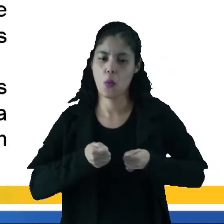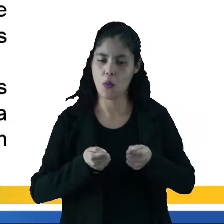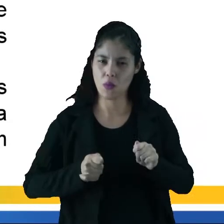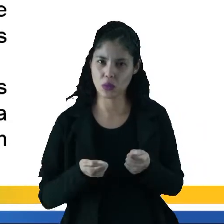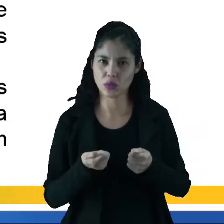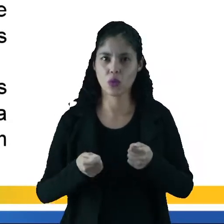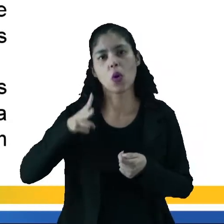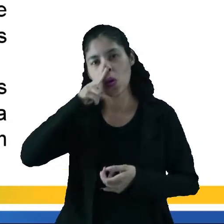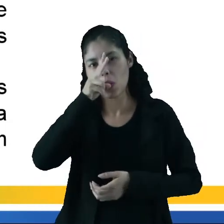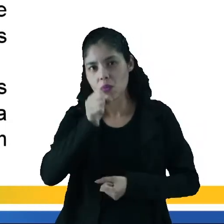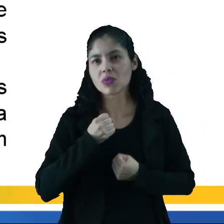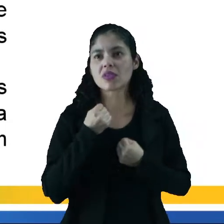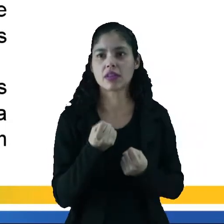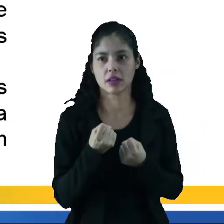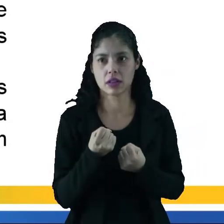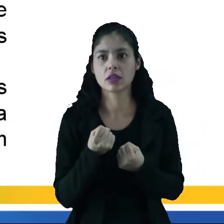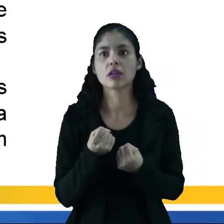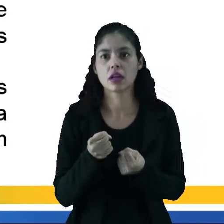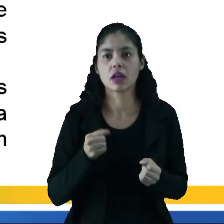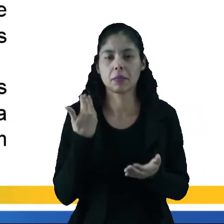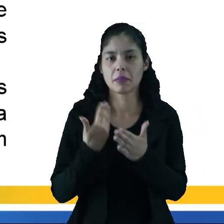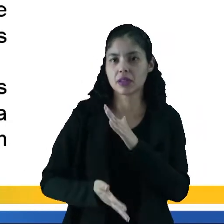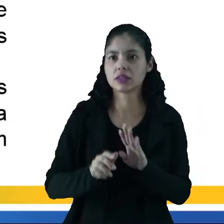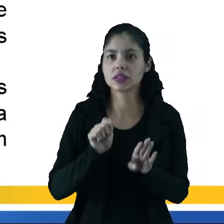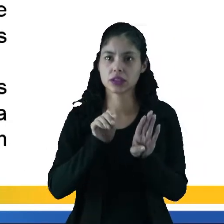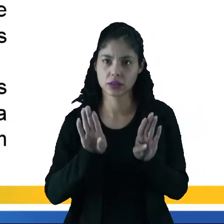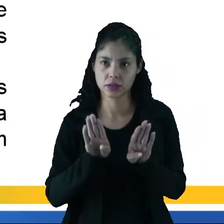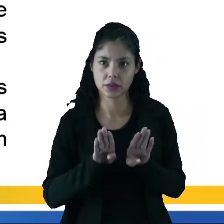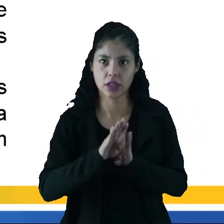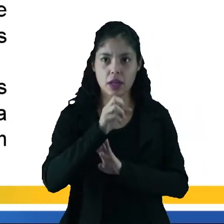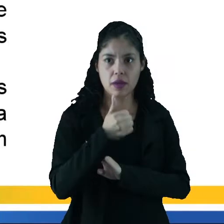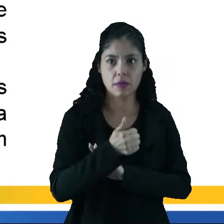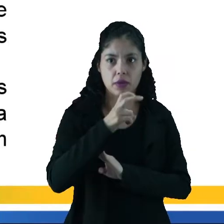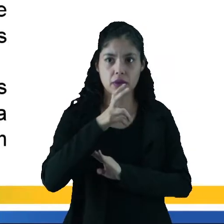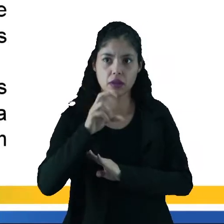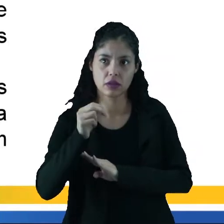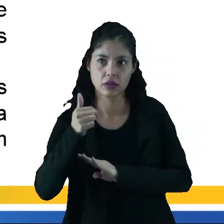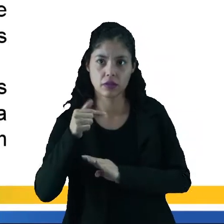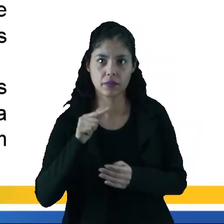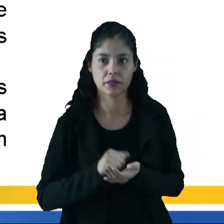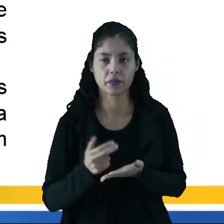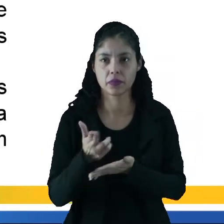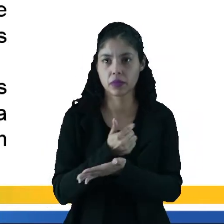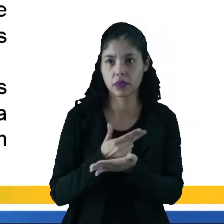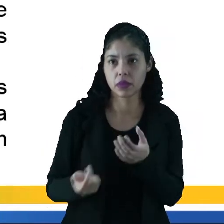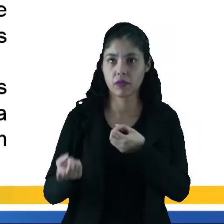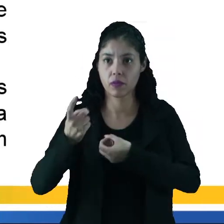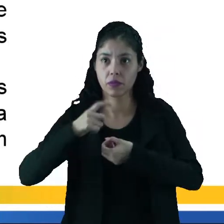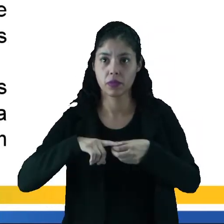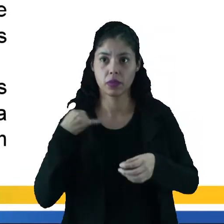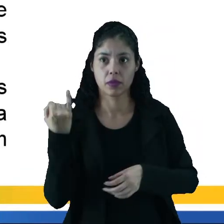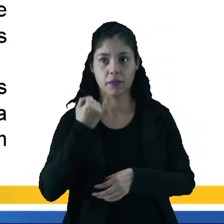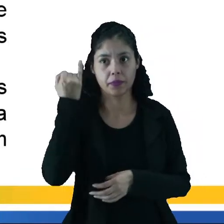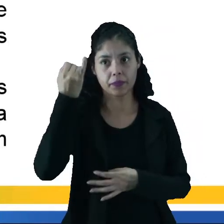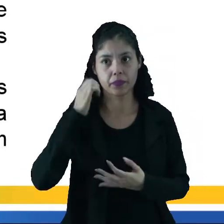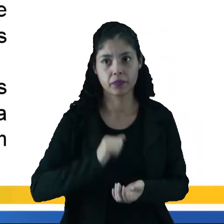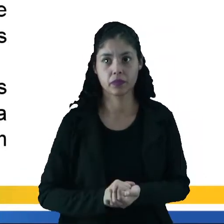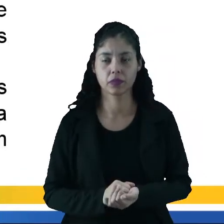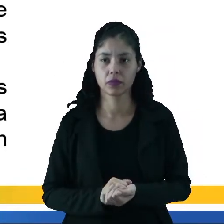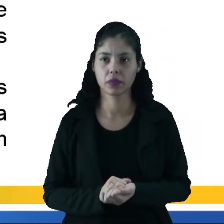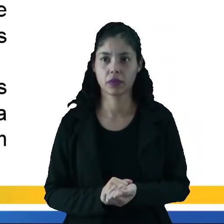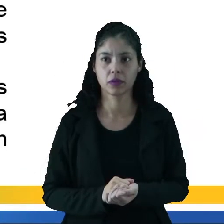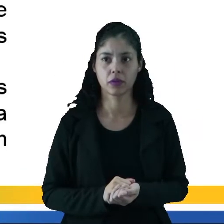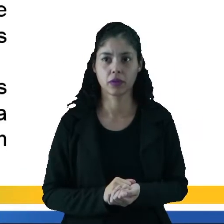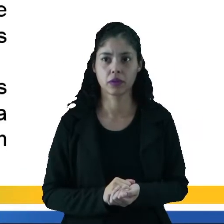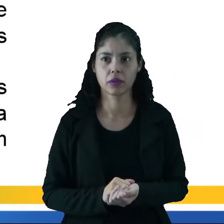a reforma que aconteceu em 1517. A arte desse período vai ser voltada, mas,